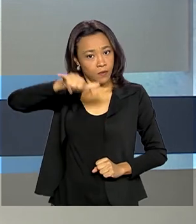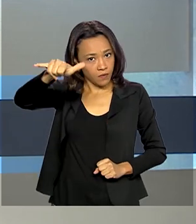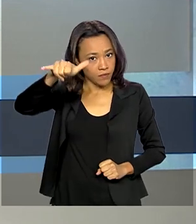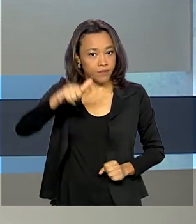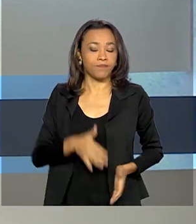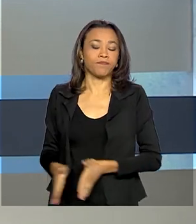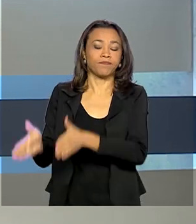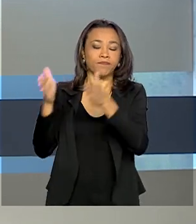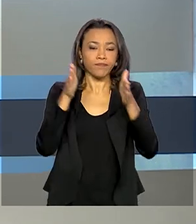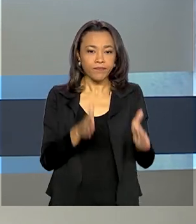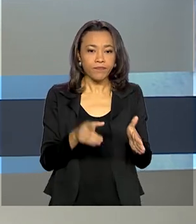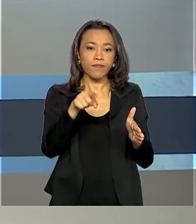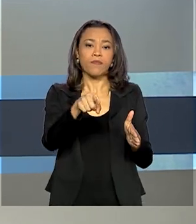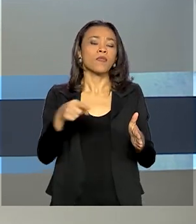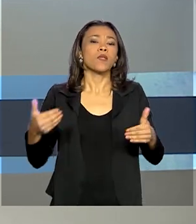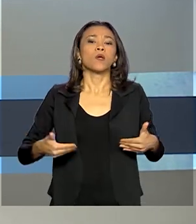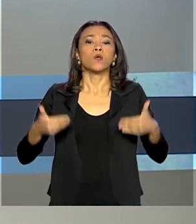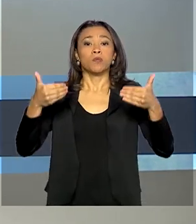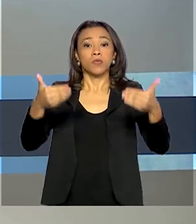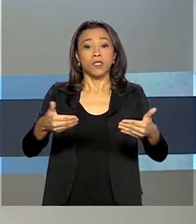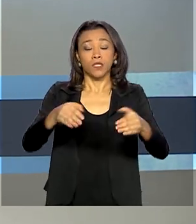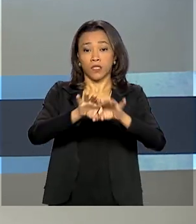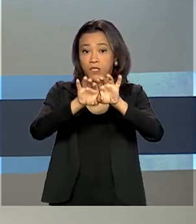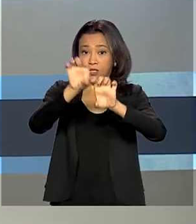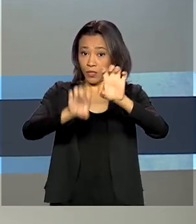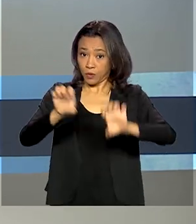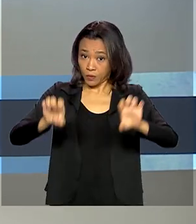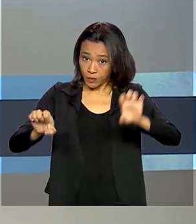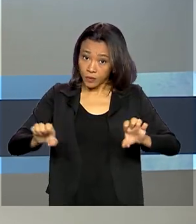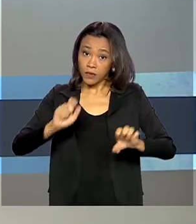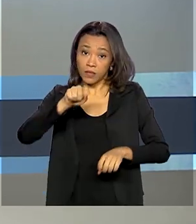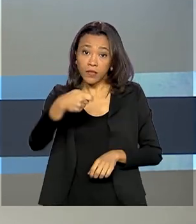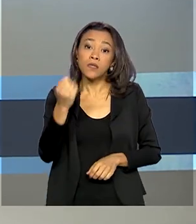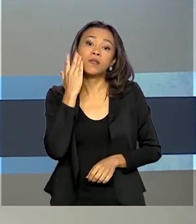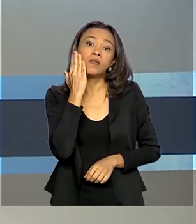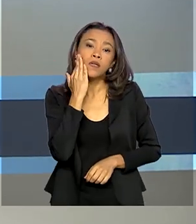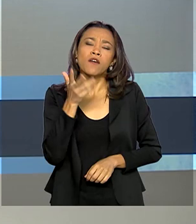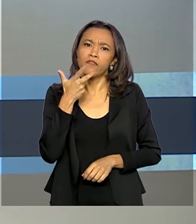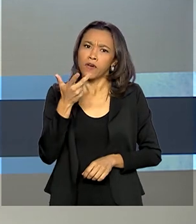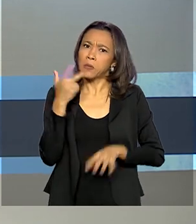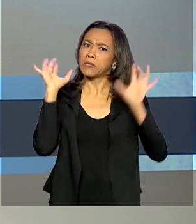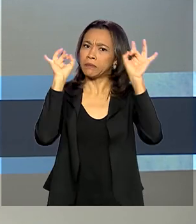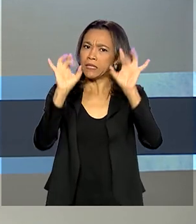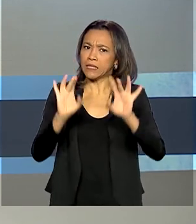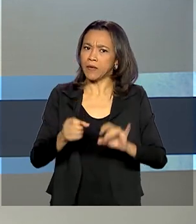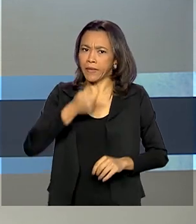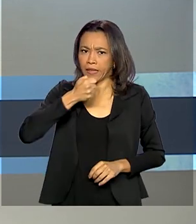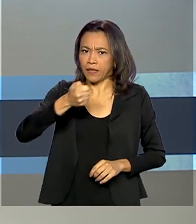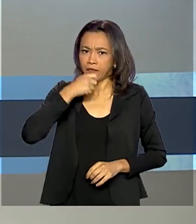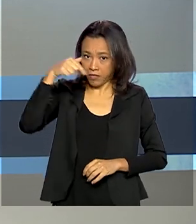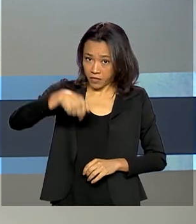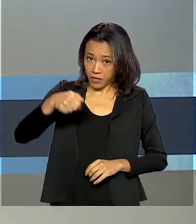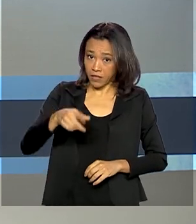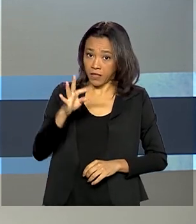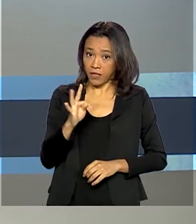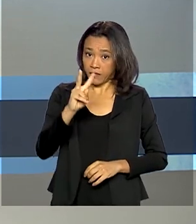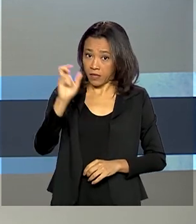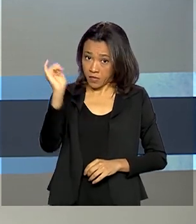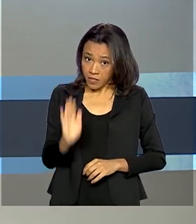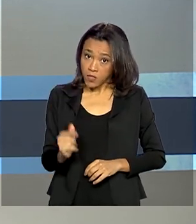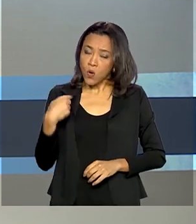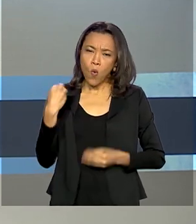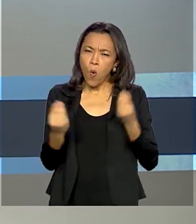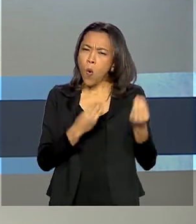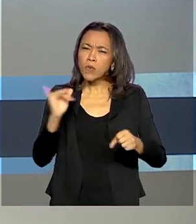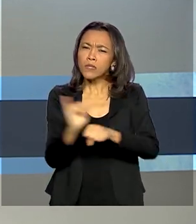O ministro da Infraestrutura, Tarcísio de Freitas, falou com exclusividade à TV Brasil sobre medidas que têm sido adotadas para